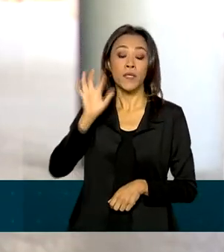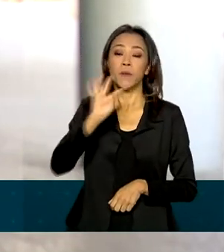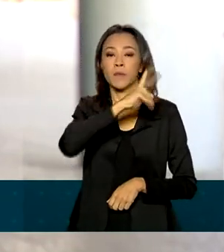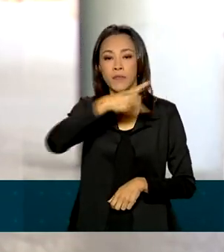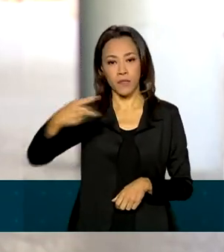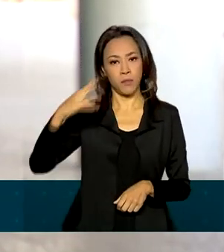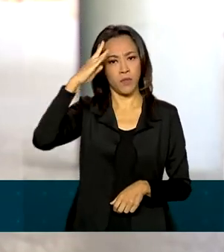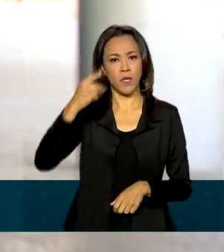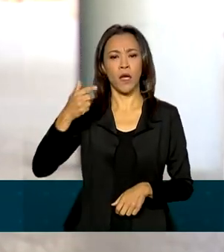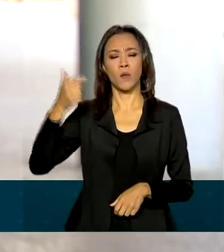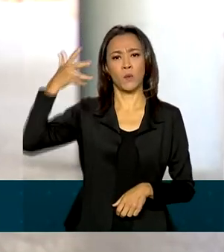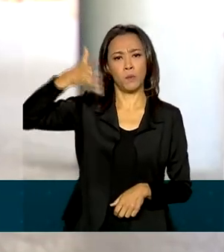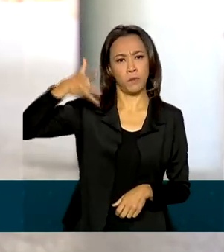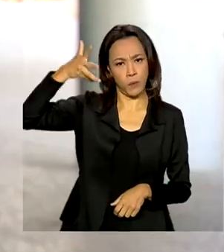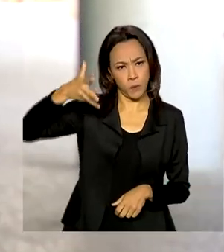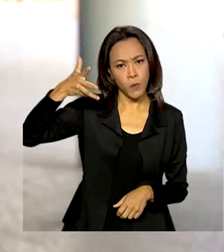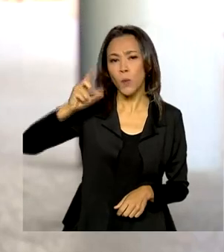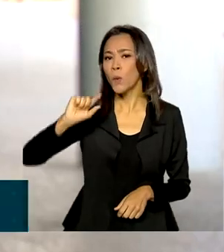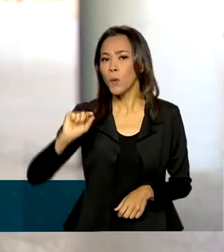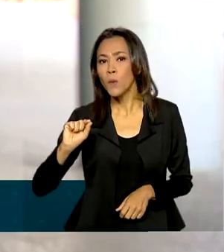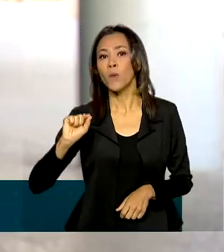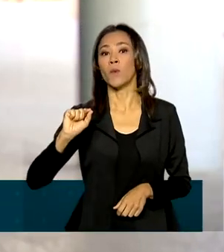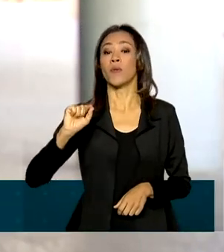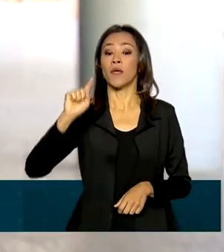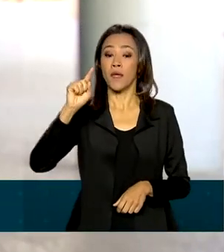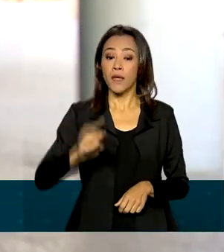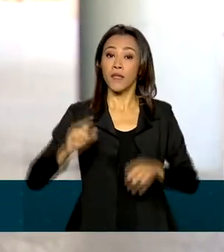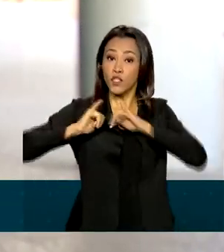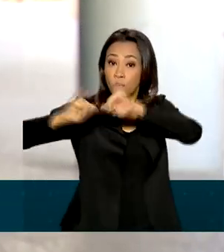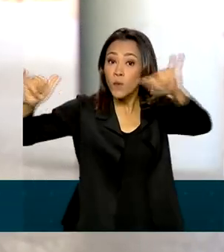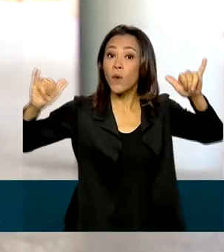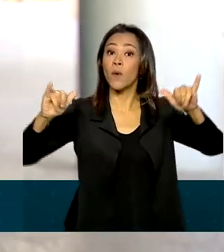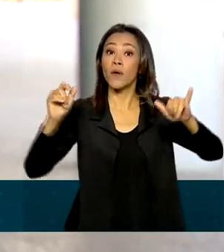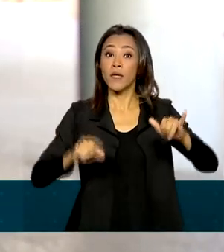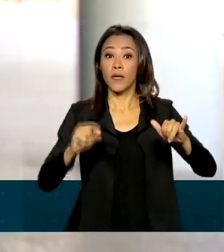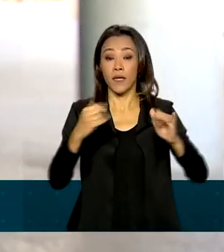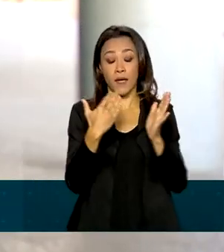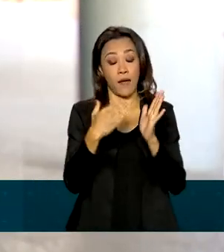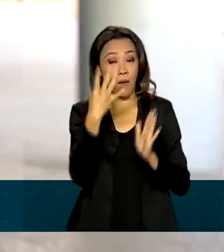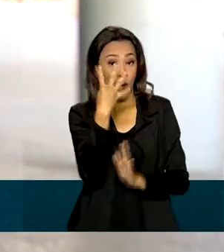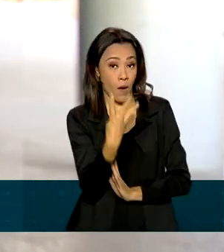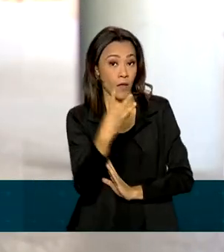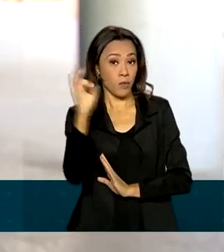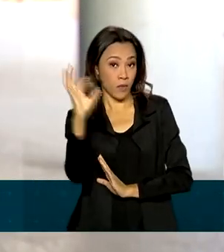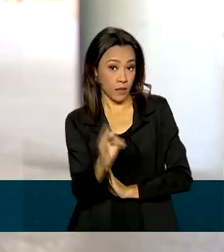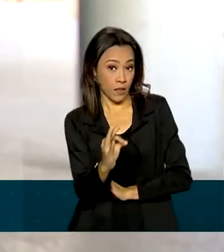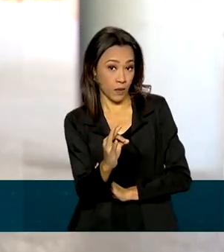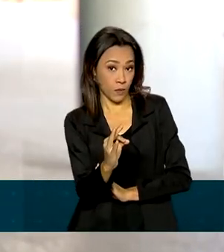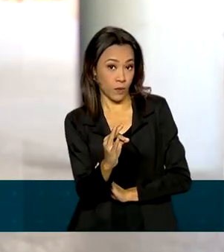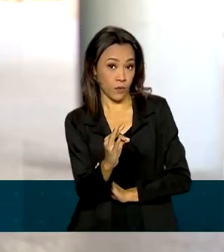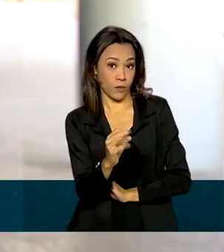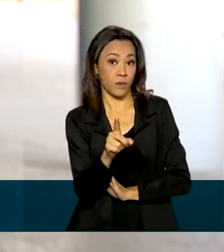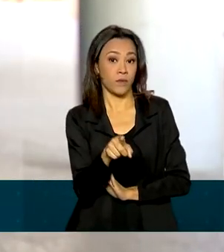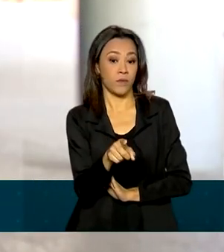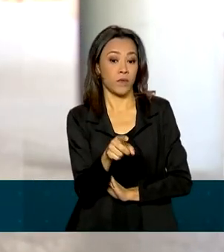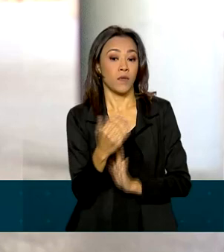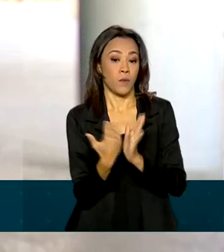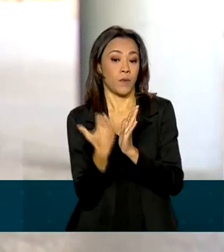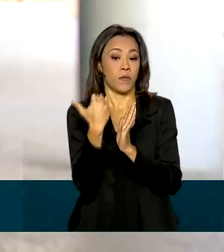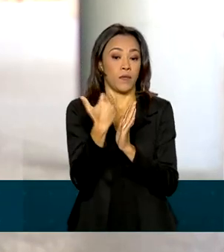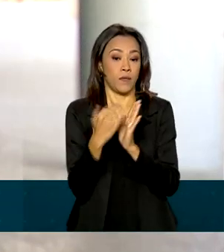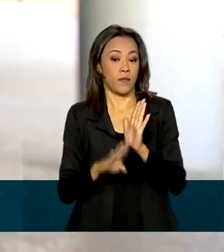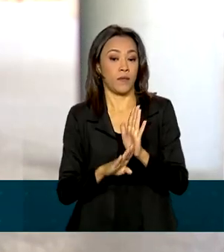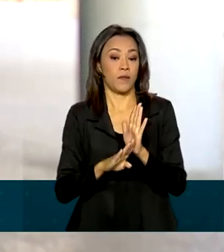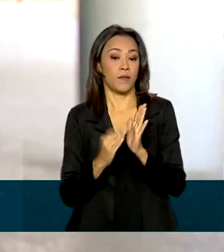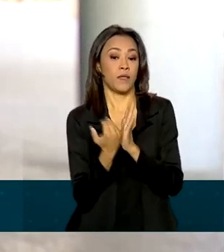Bolsonaro, ele apontou que a projeção é um aumento de 4% no produto interno bruto, um crescimento de 4% no